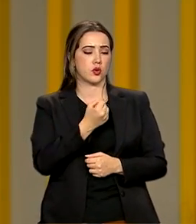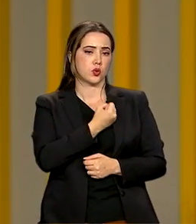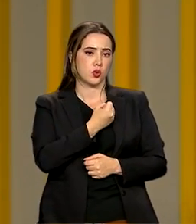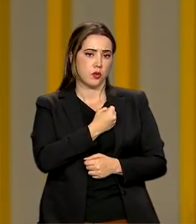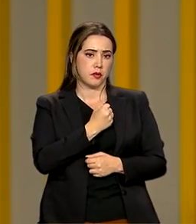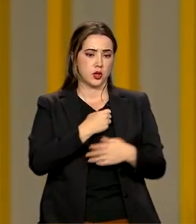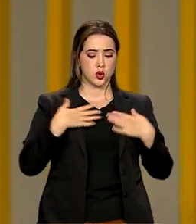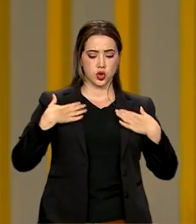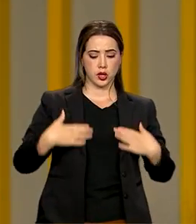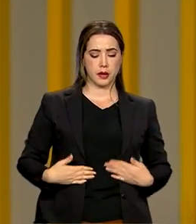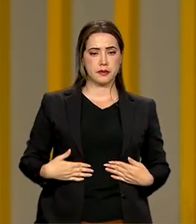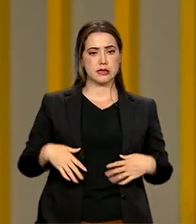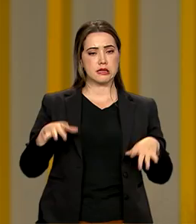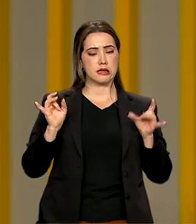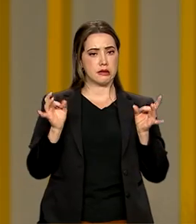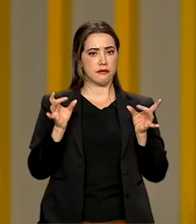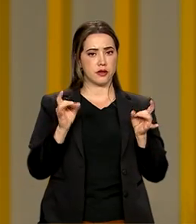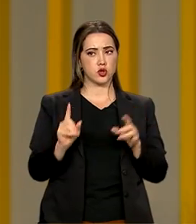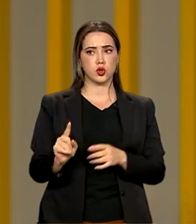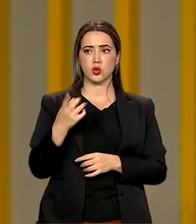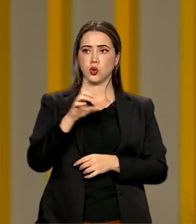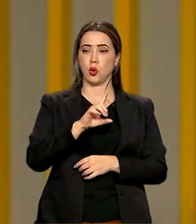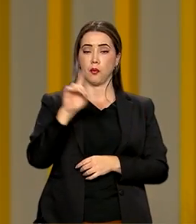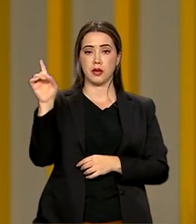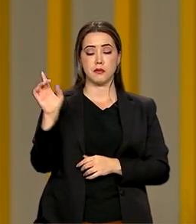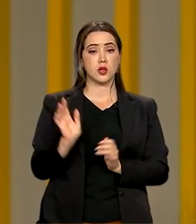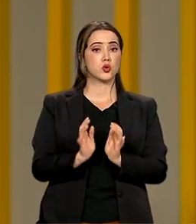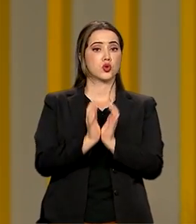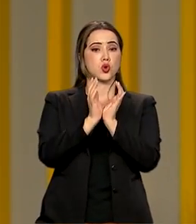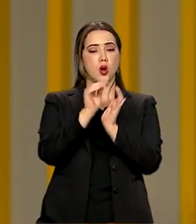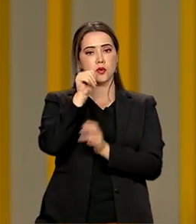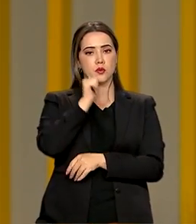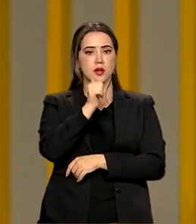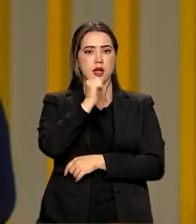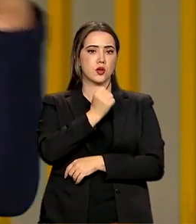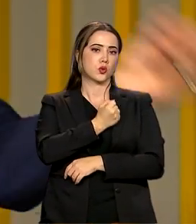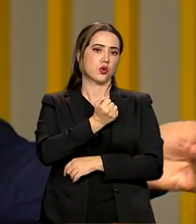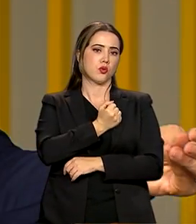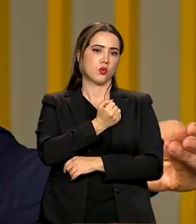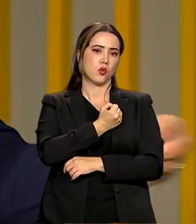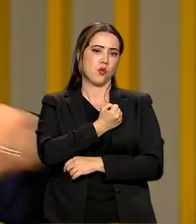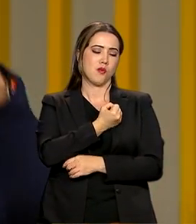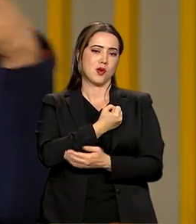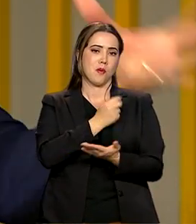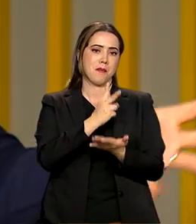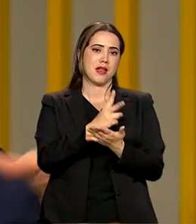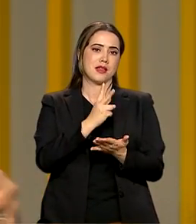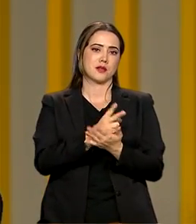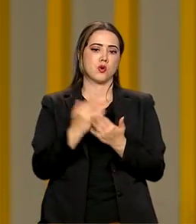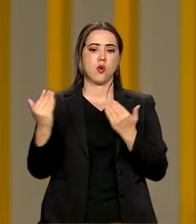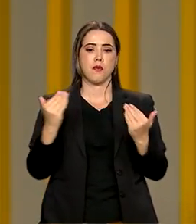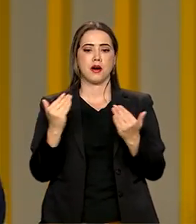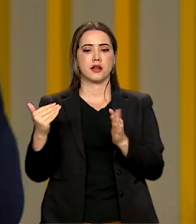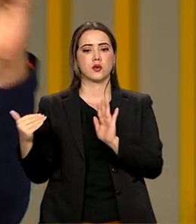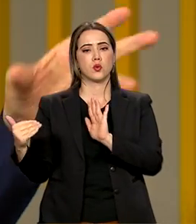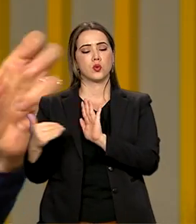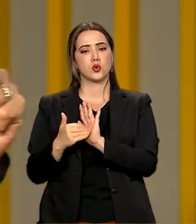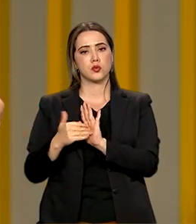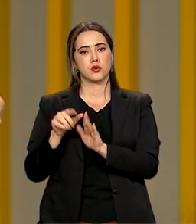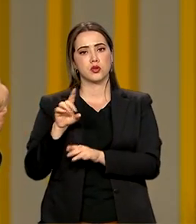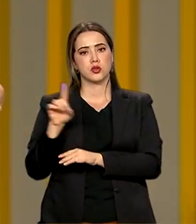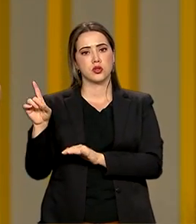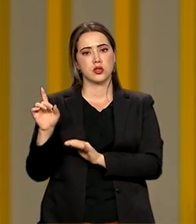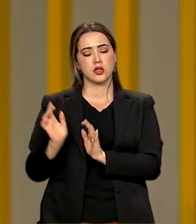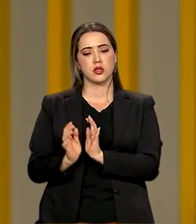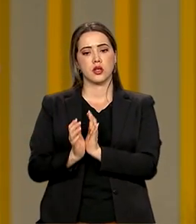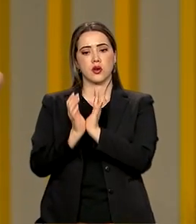vendidas no primeiro dia da Copa Feminina é o mesmo número, o maior do que no último dia da Copa do Mundo de Catar, com